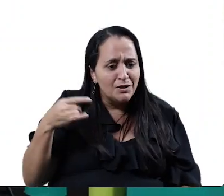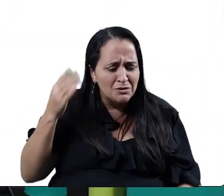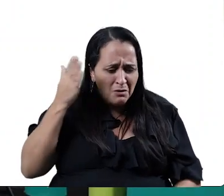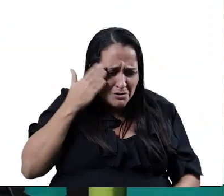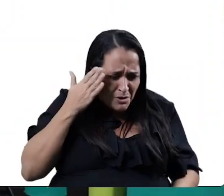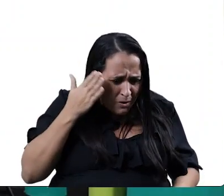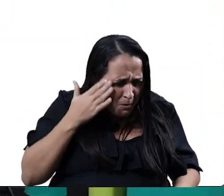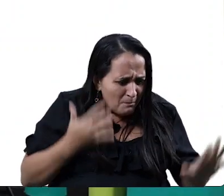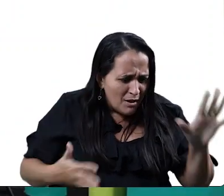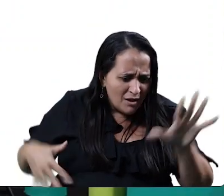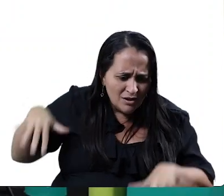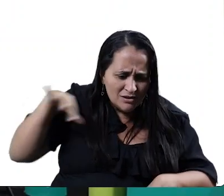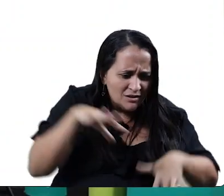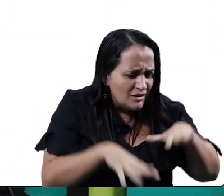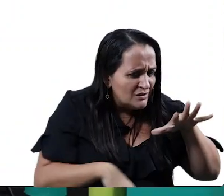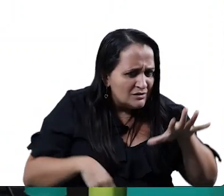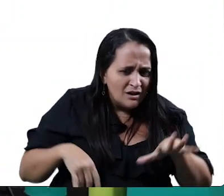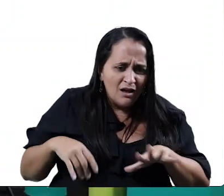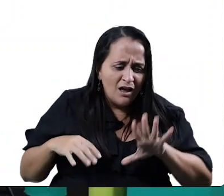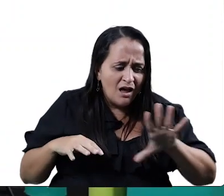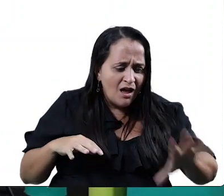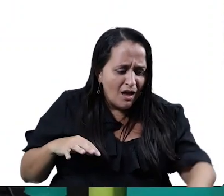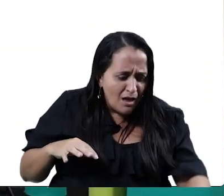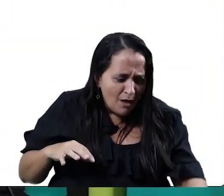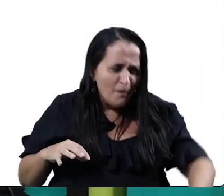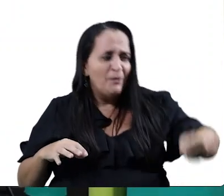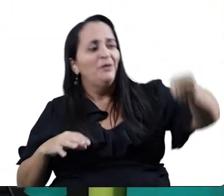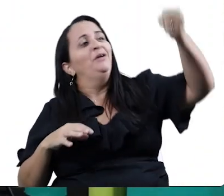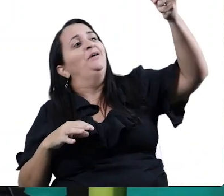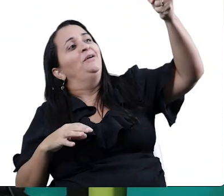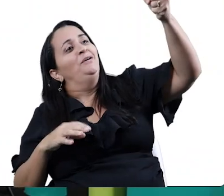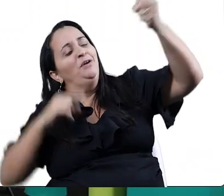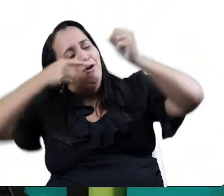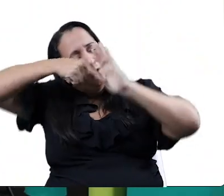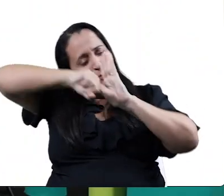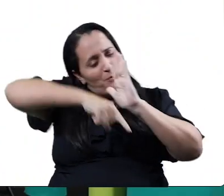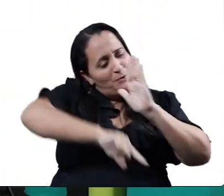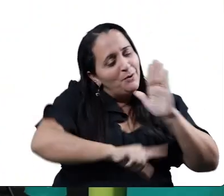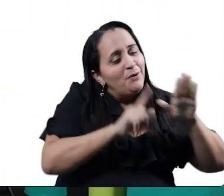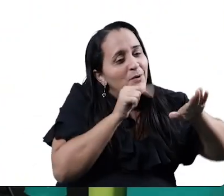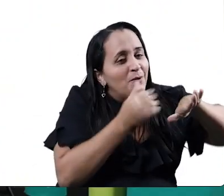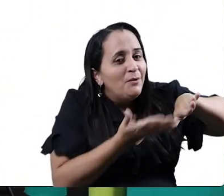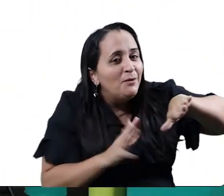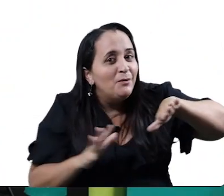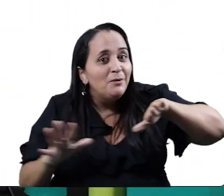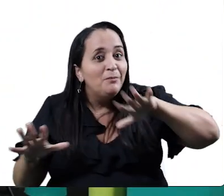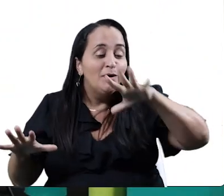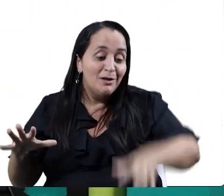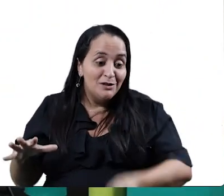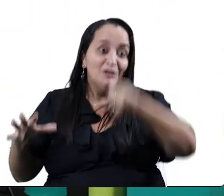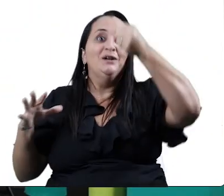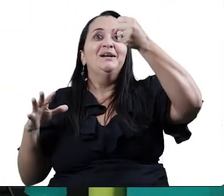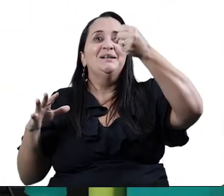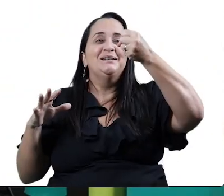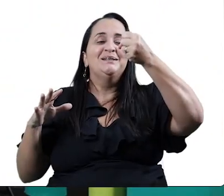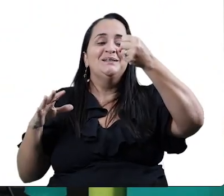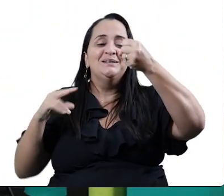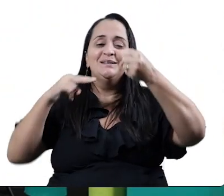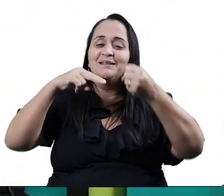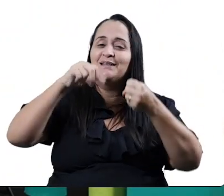nadar, Eu tirava a Pronadir lá do fundo do mar.